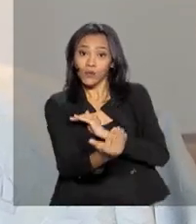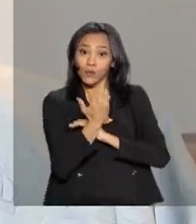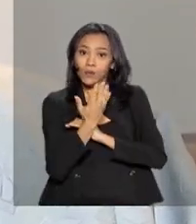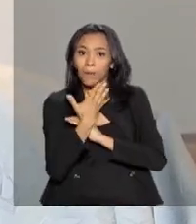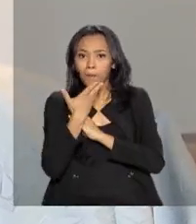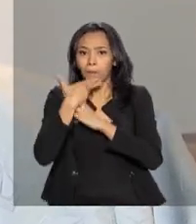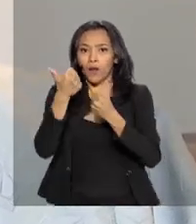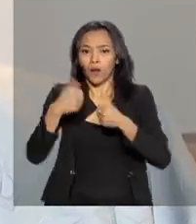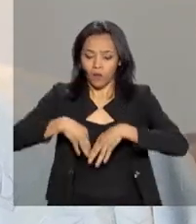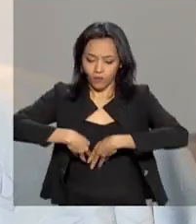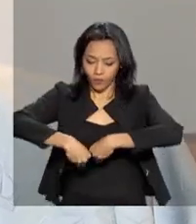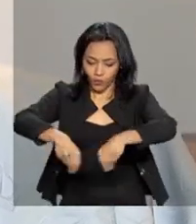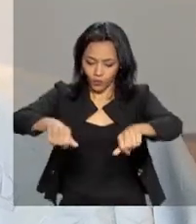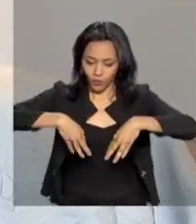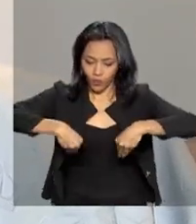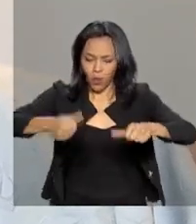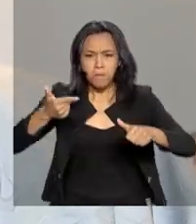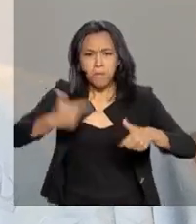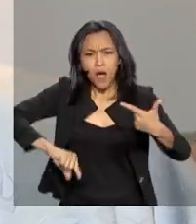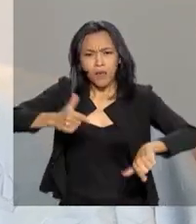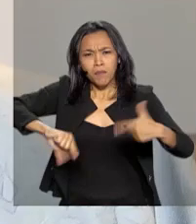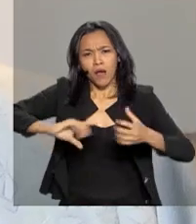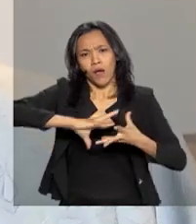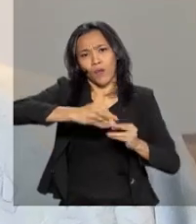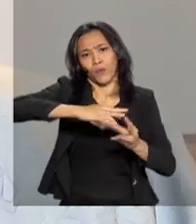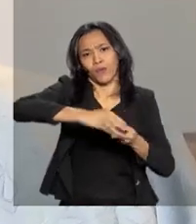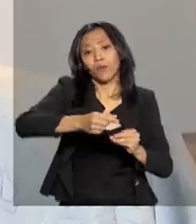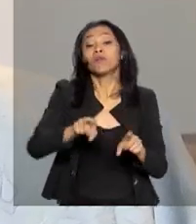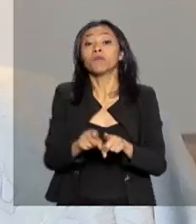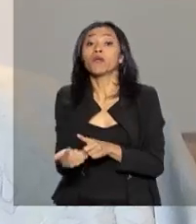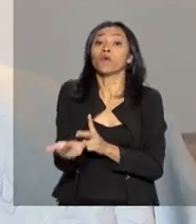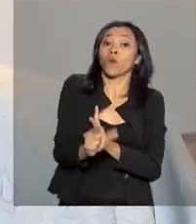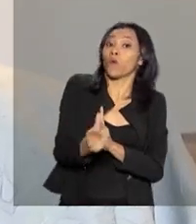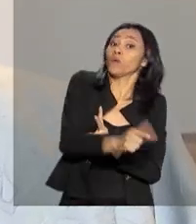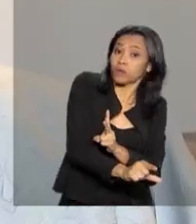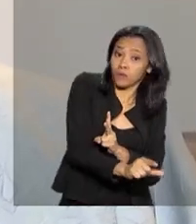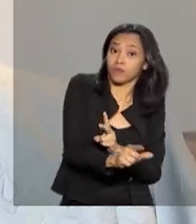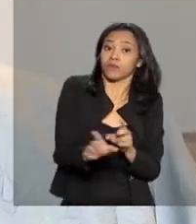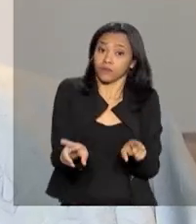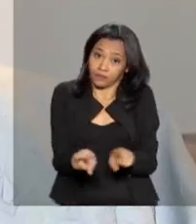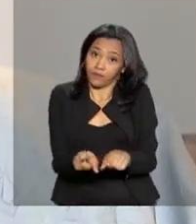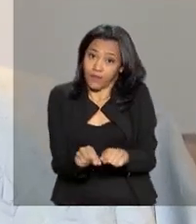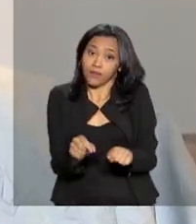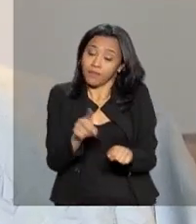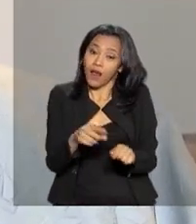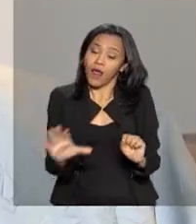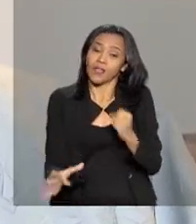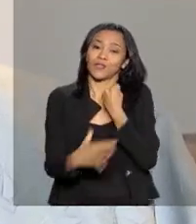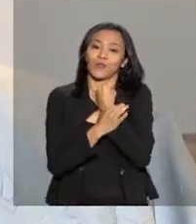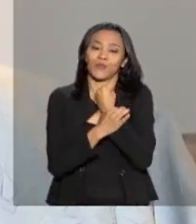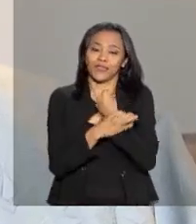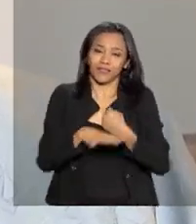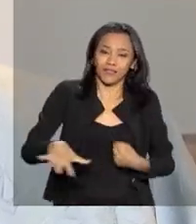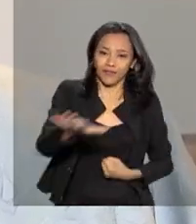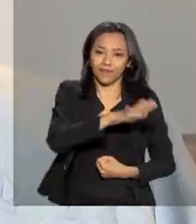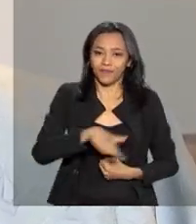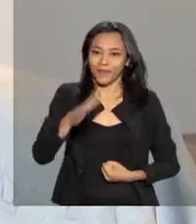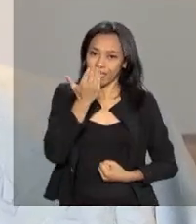e, com isso, produz mais algodão e também outros cereais, contribuindo para a segurança alimentar.